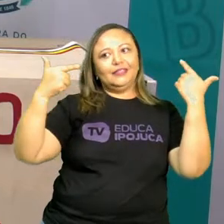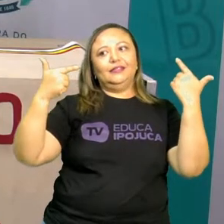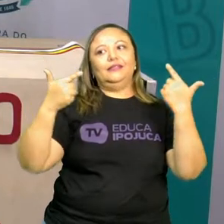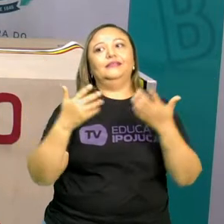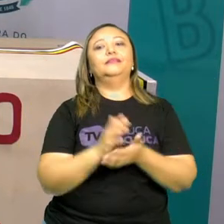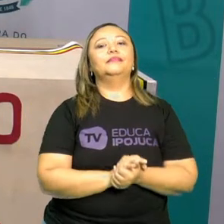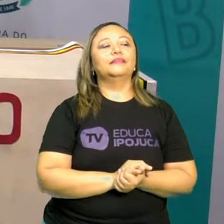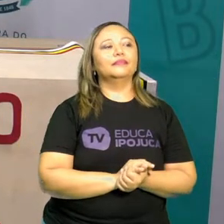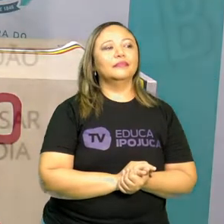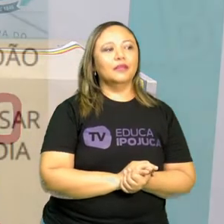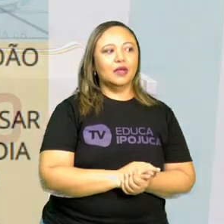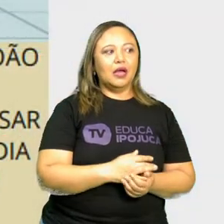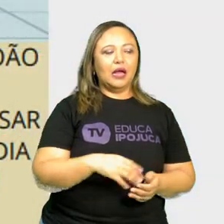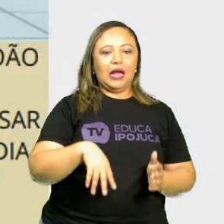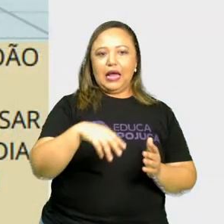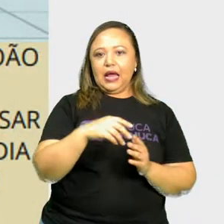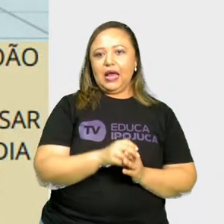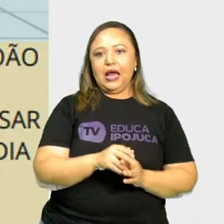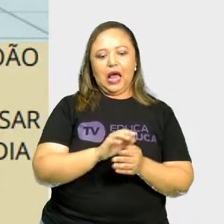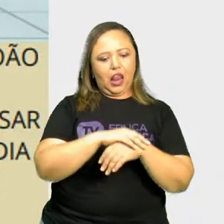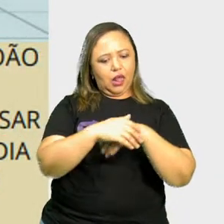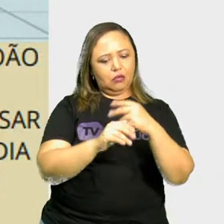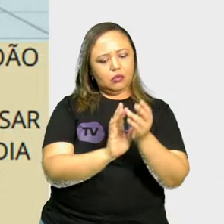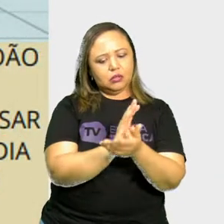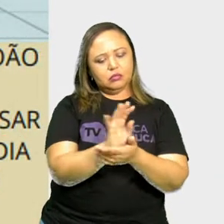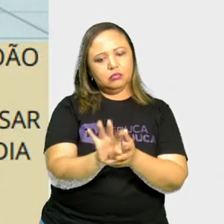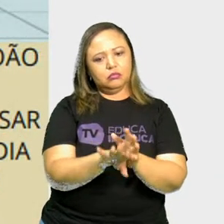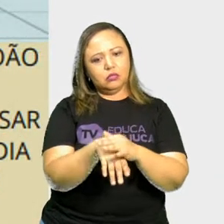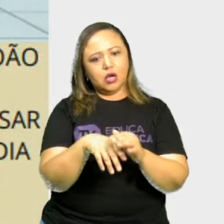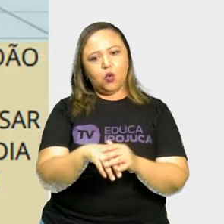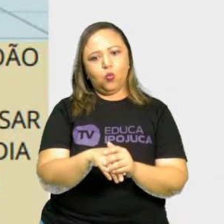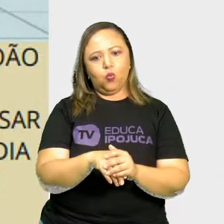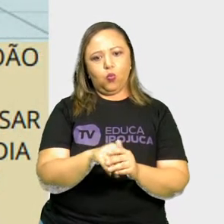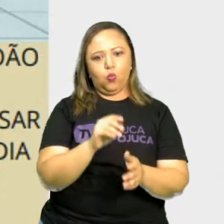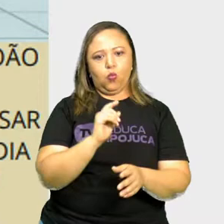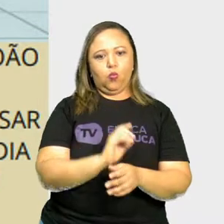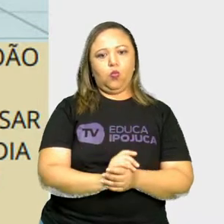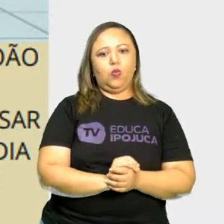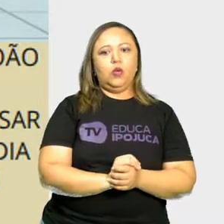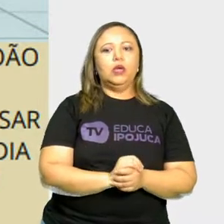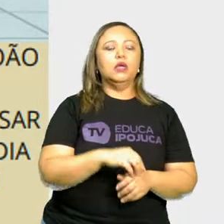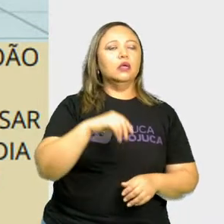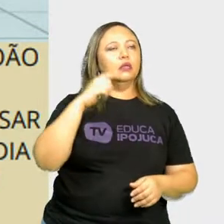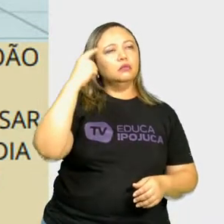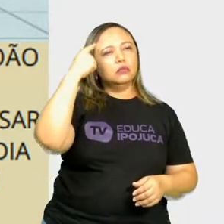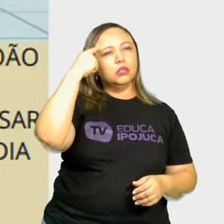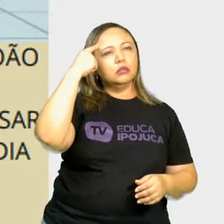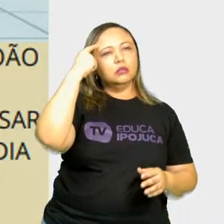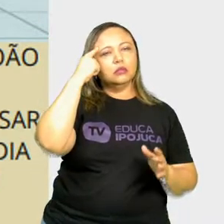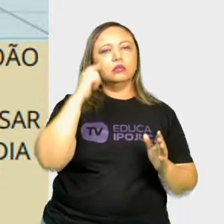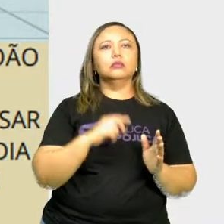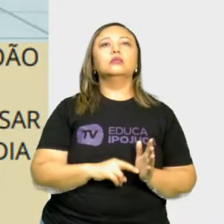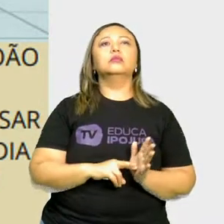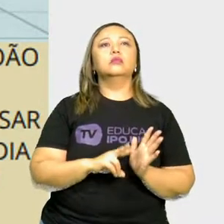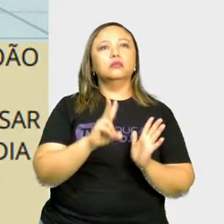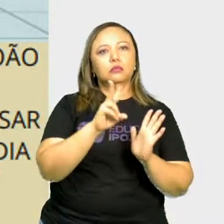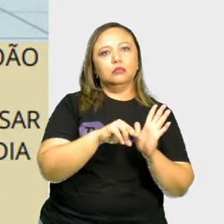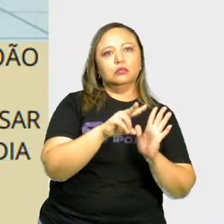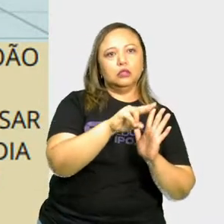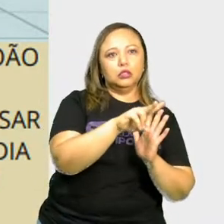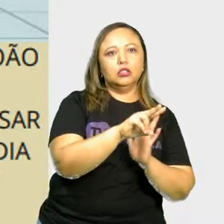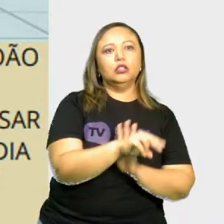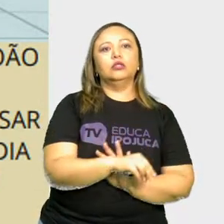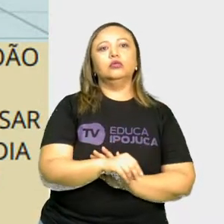Ao lavar as suas mãos no banheiro, João pensou num vírus malvadão. É